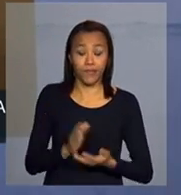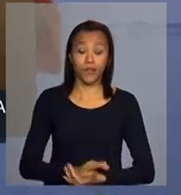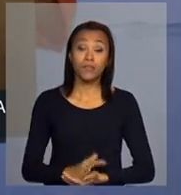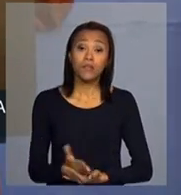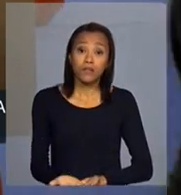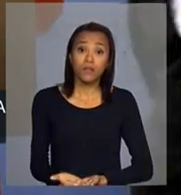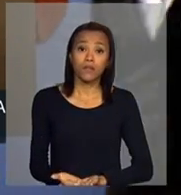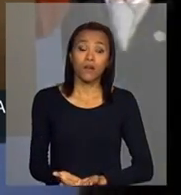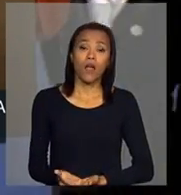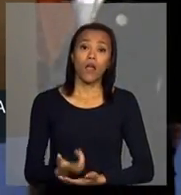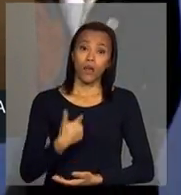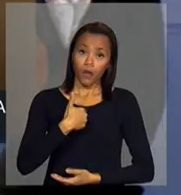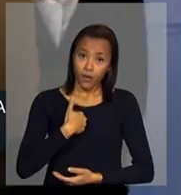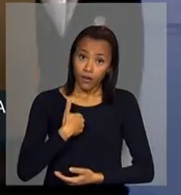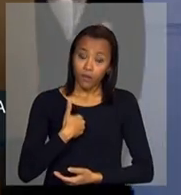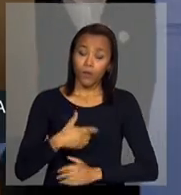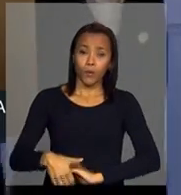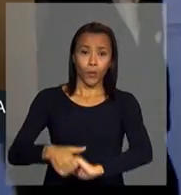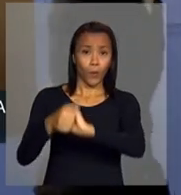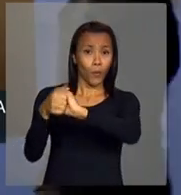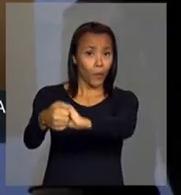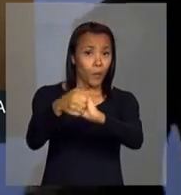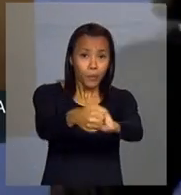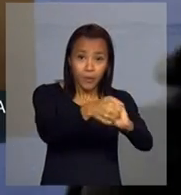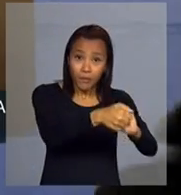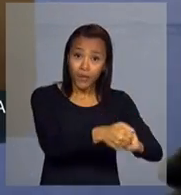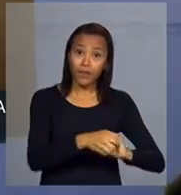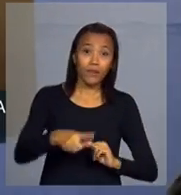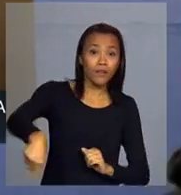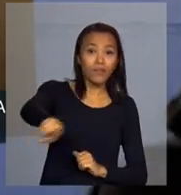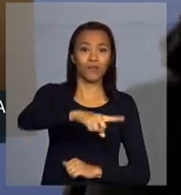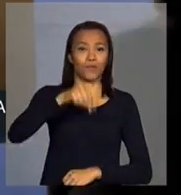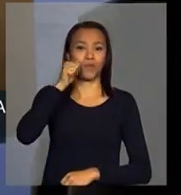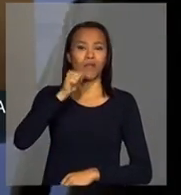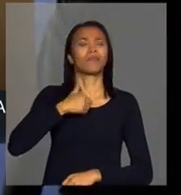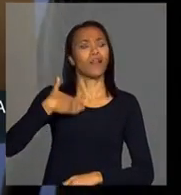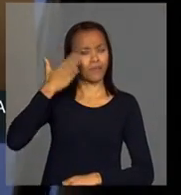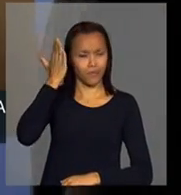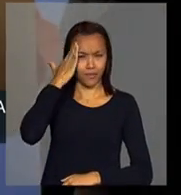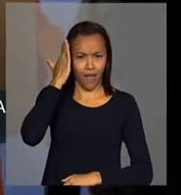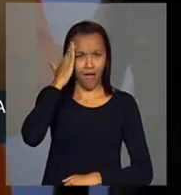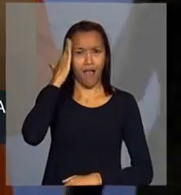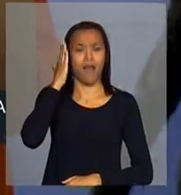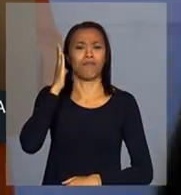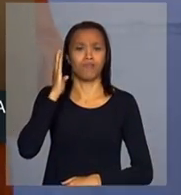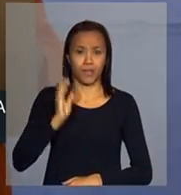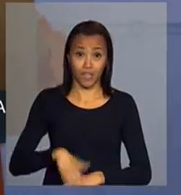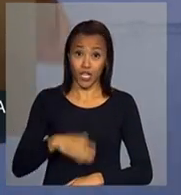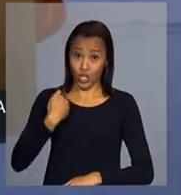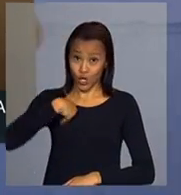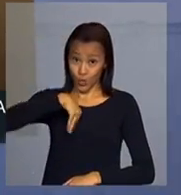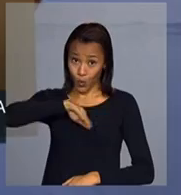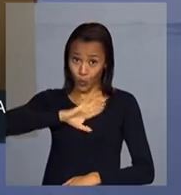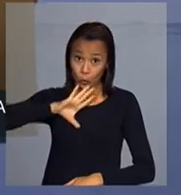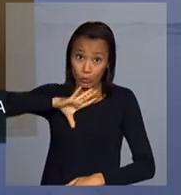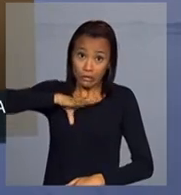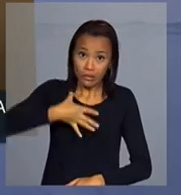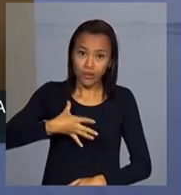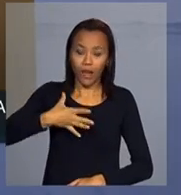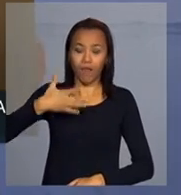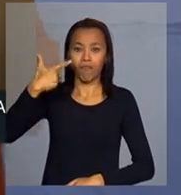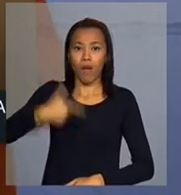Então, eu cumprimento as mulheres porque elas sabem disso, sabem que conosco o desafio é duplo,